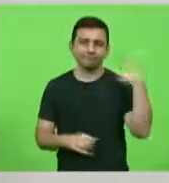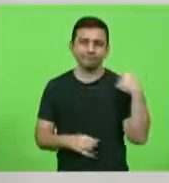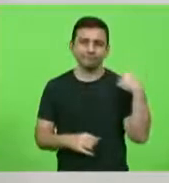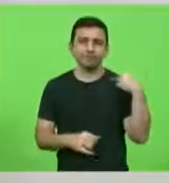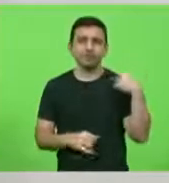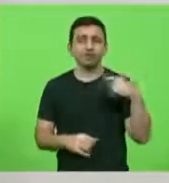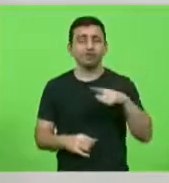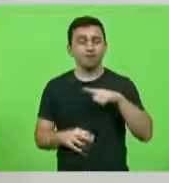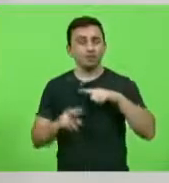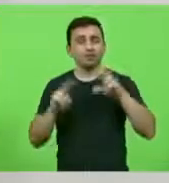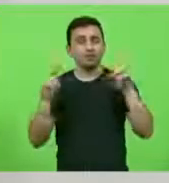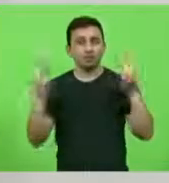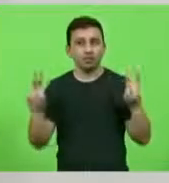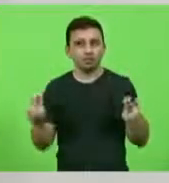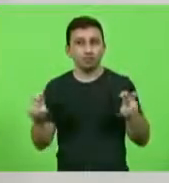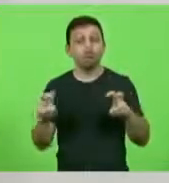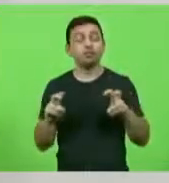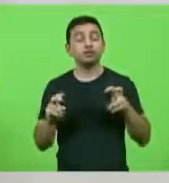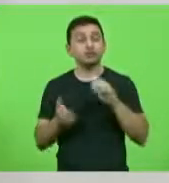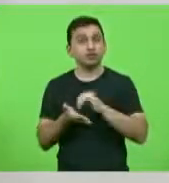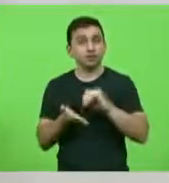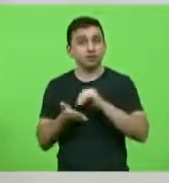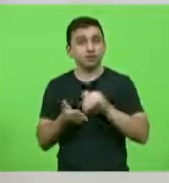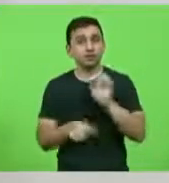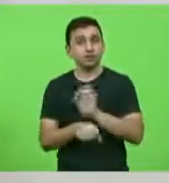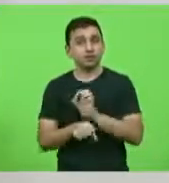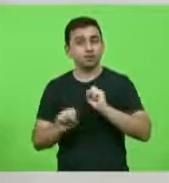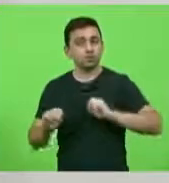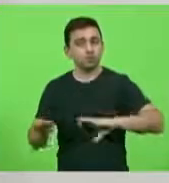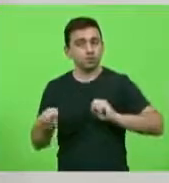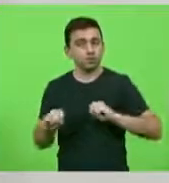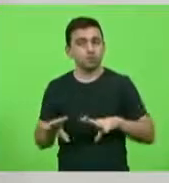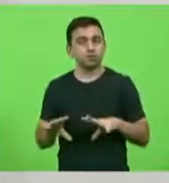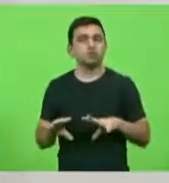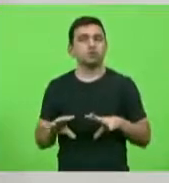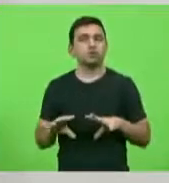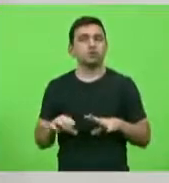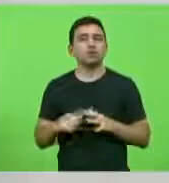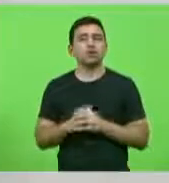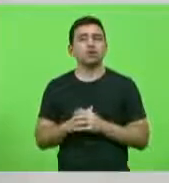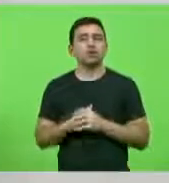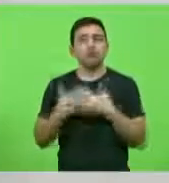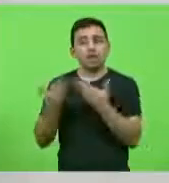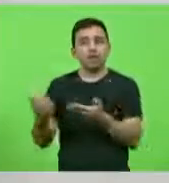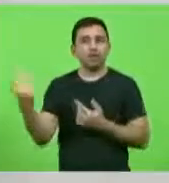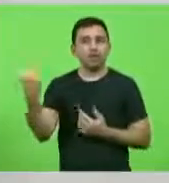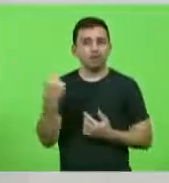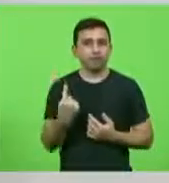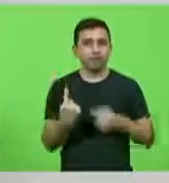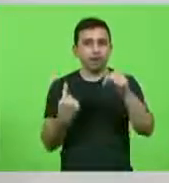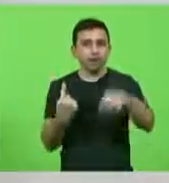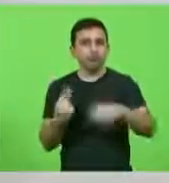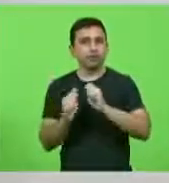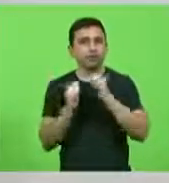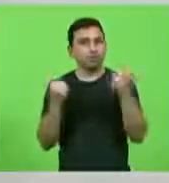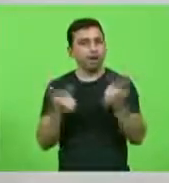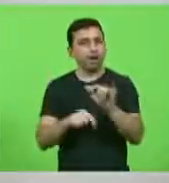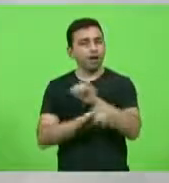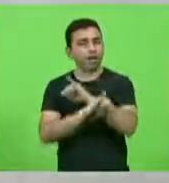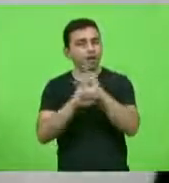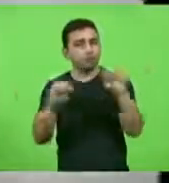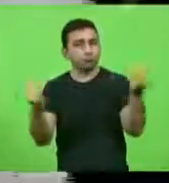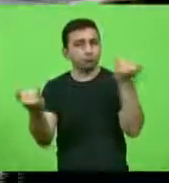tratativas com o secretário de Estado da Educação para que ele viesse até esta casa informar